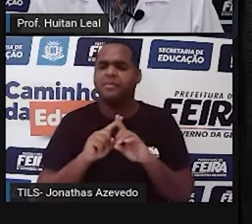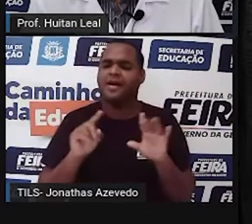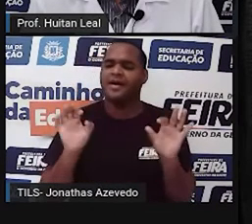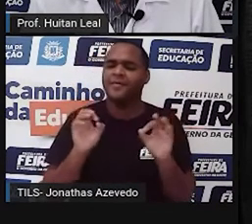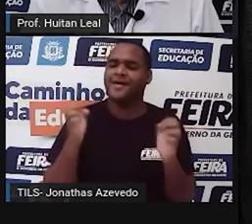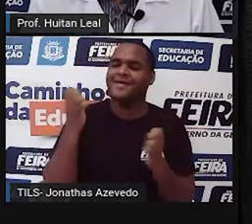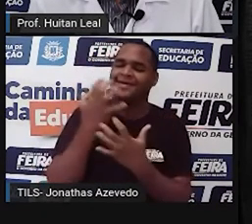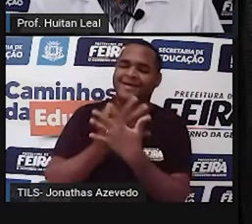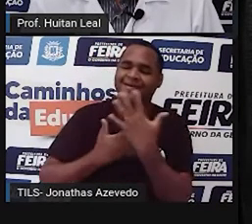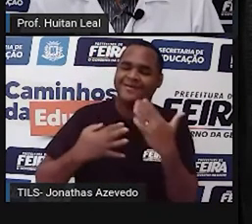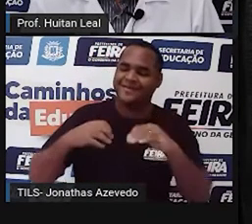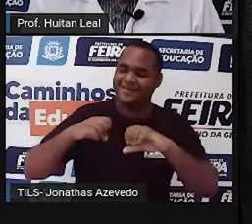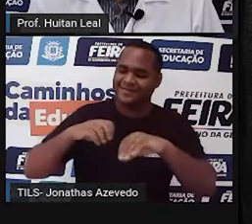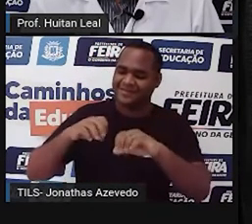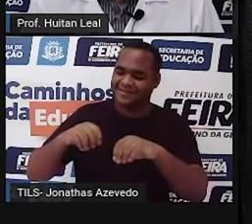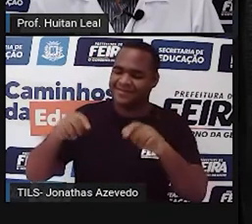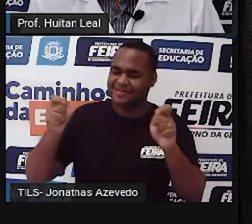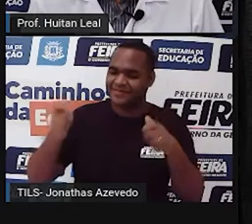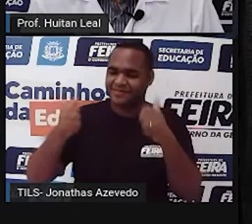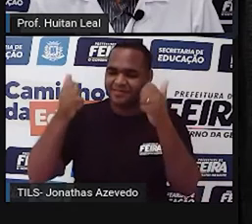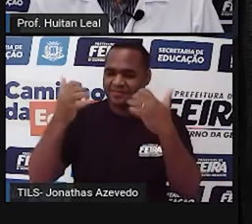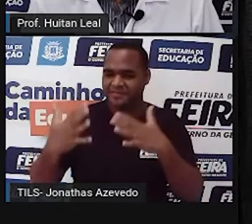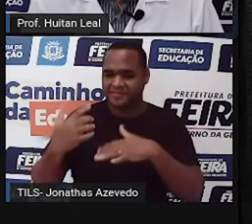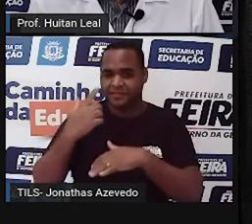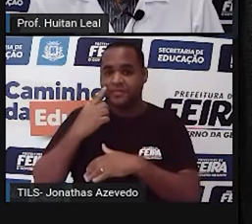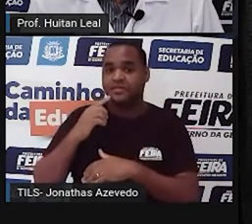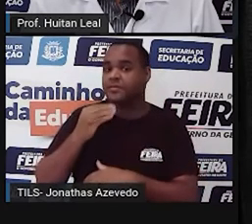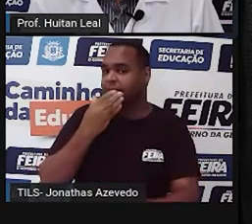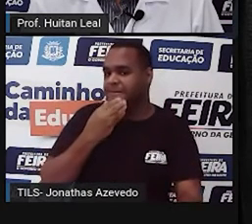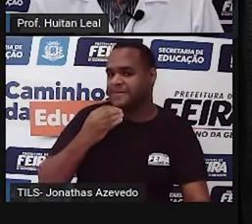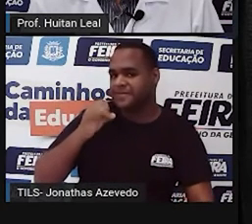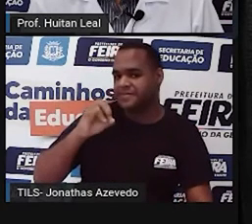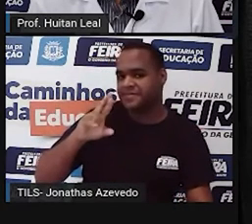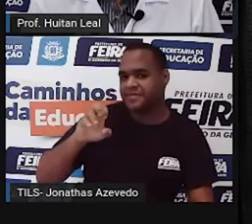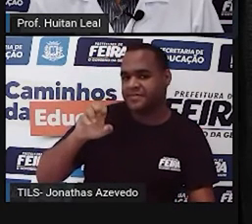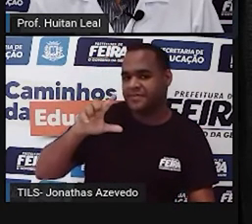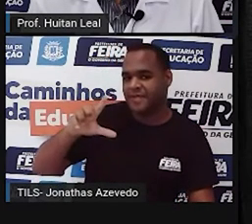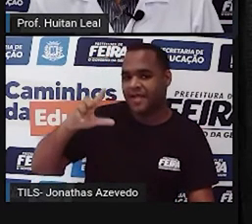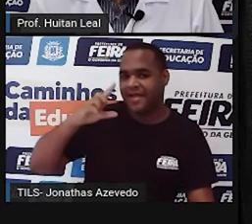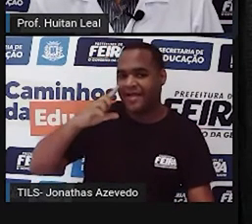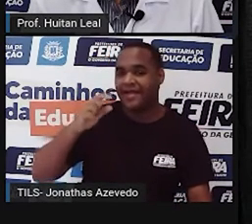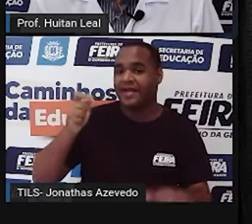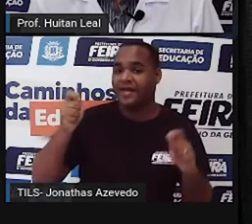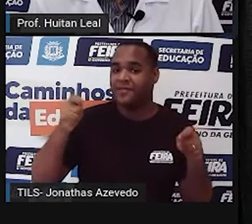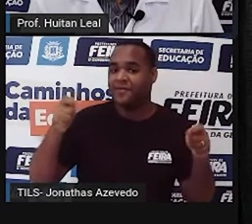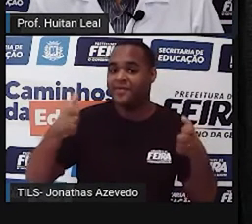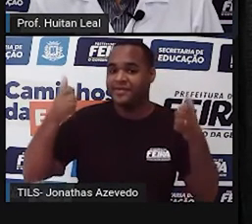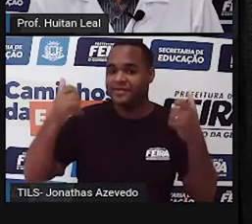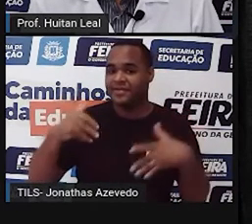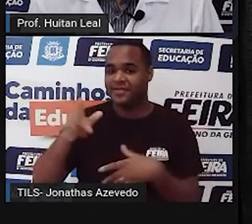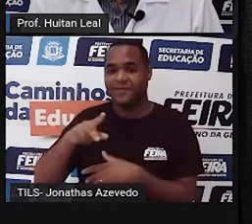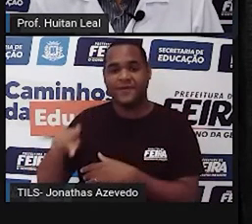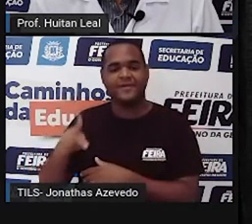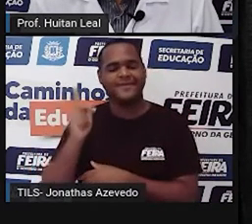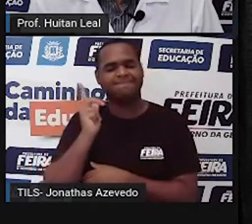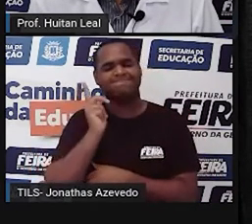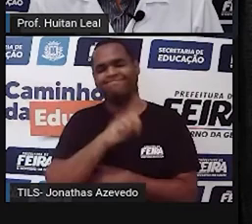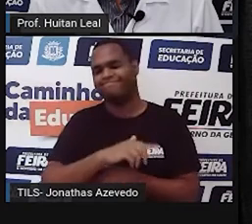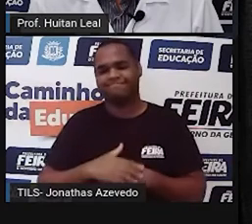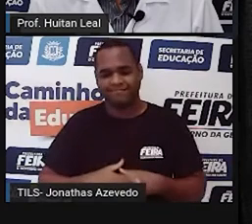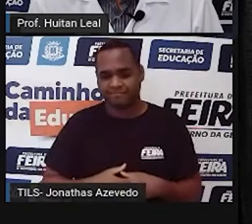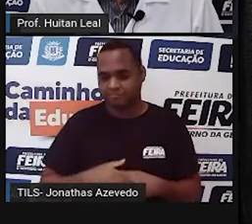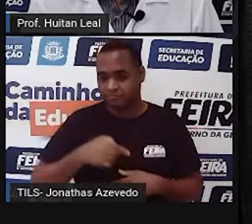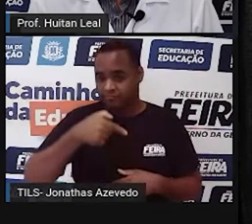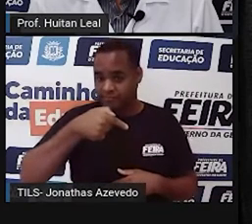cantoria. A redenção de Israel foi a revolução da professora. Em 7 de